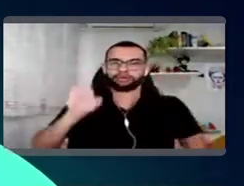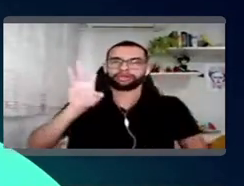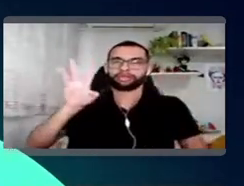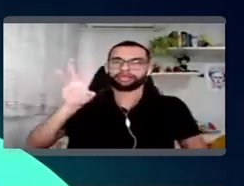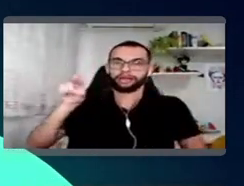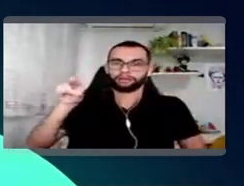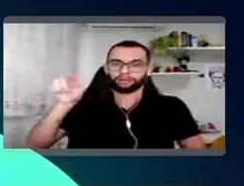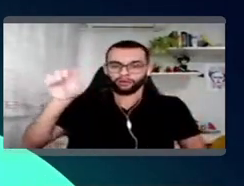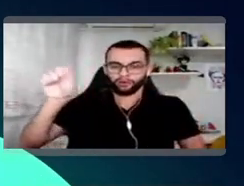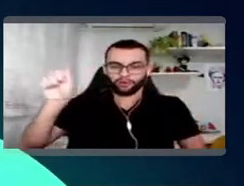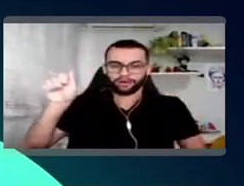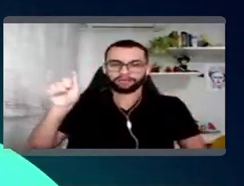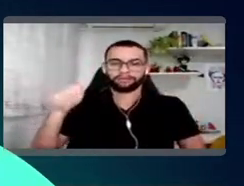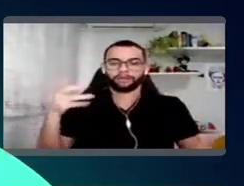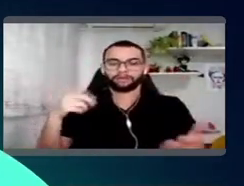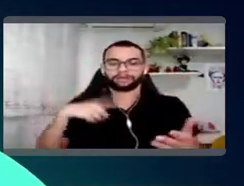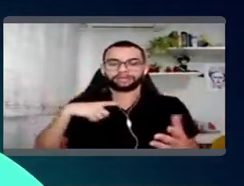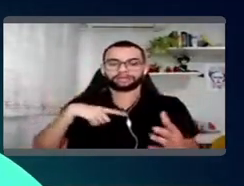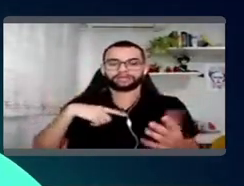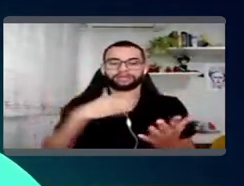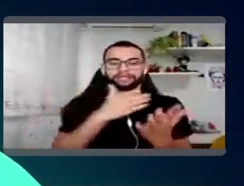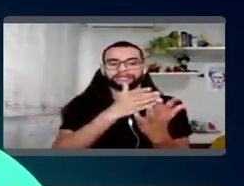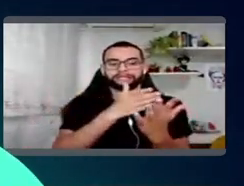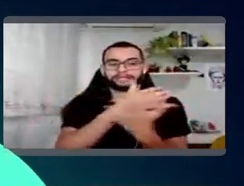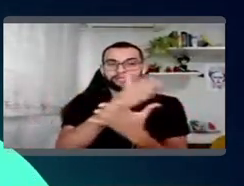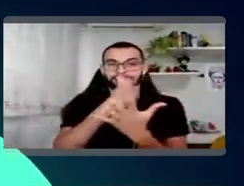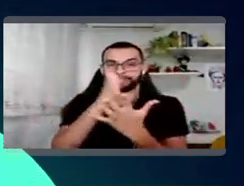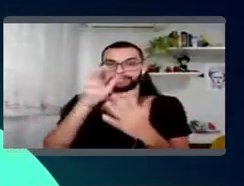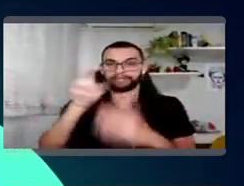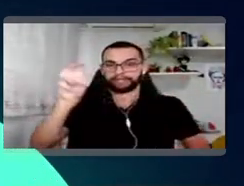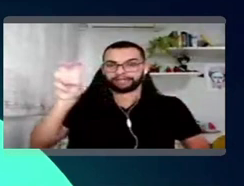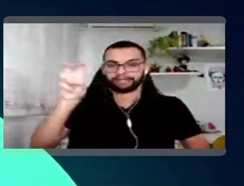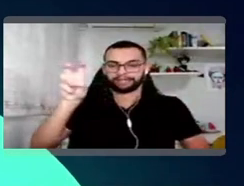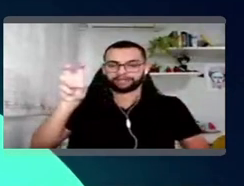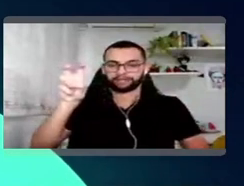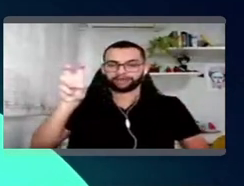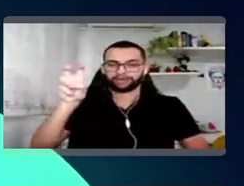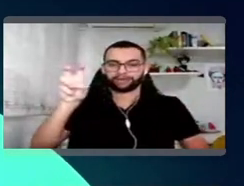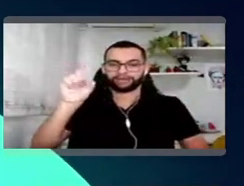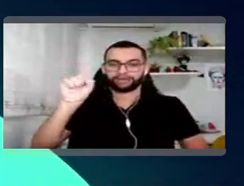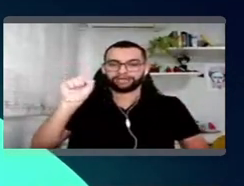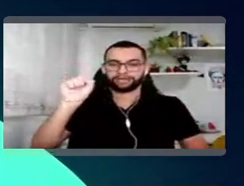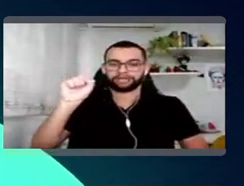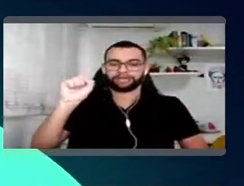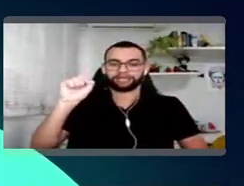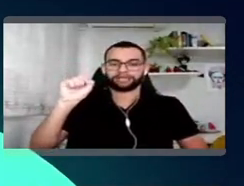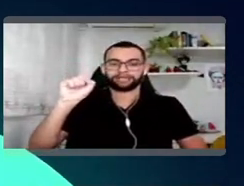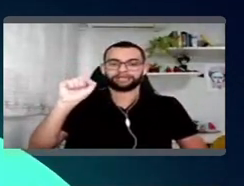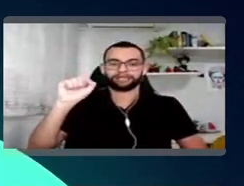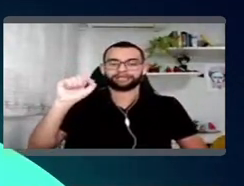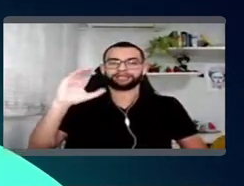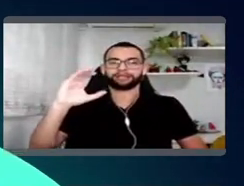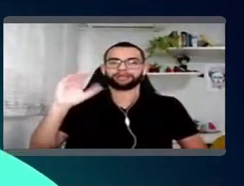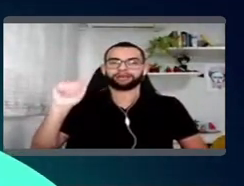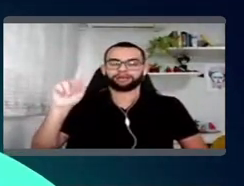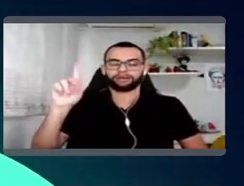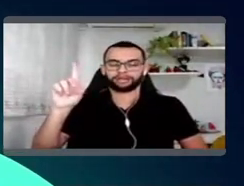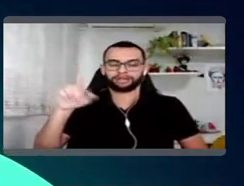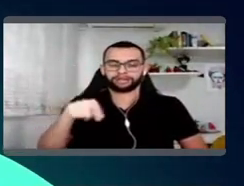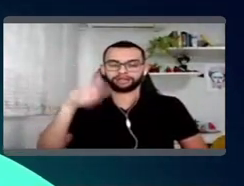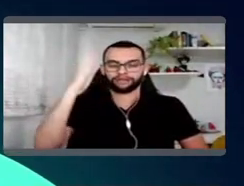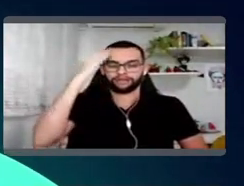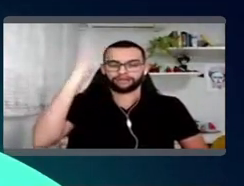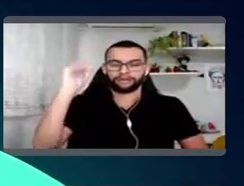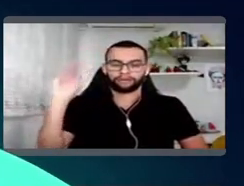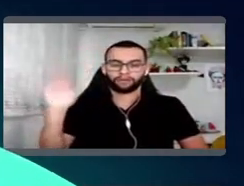tá? A gente hoje é dividido em cinco squads, que a gente chama, tá? Isso aí, né? Quem já trabalha com metodologia ágil sabe que